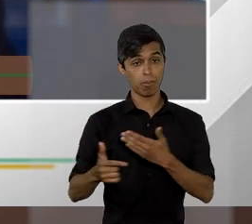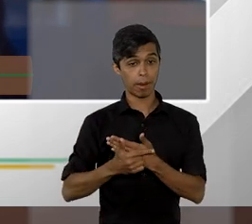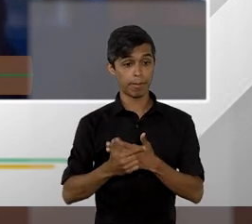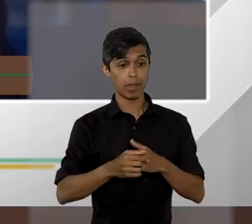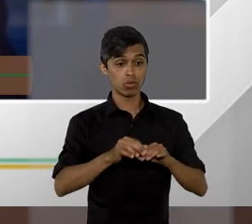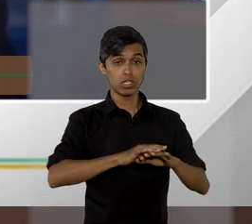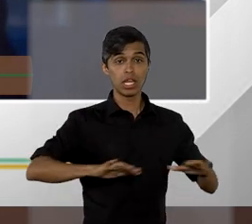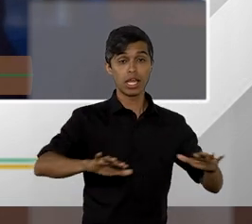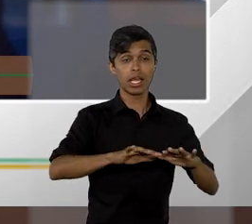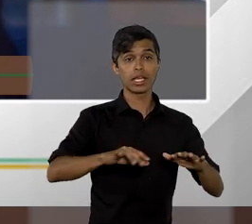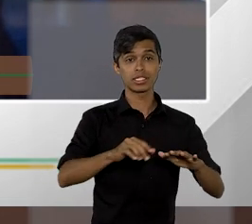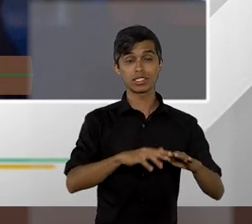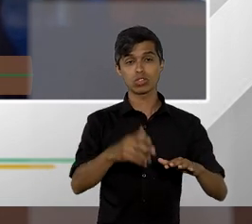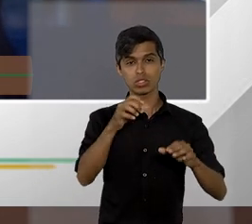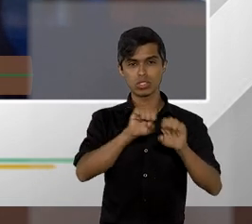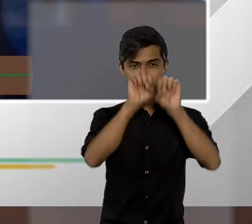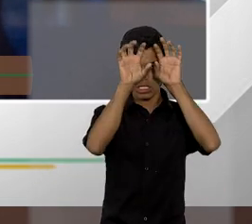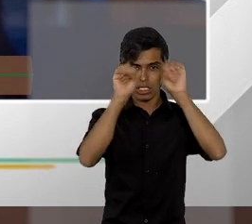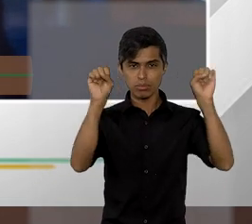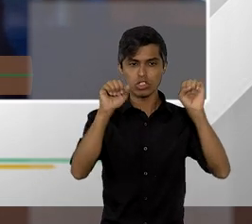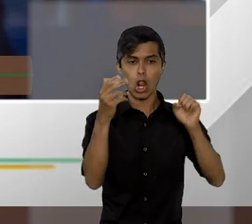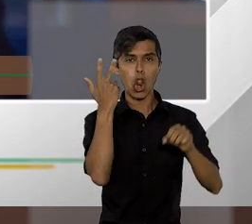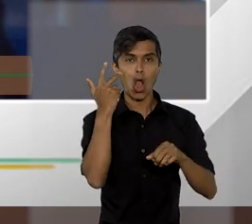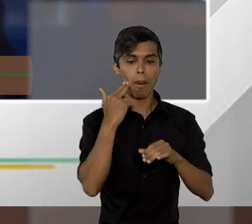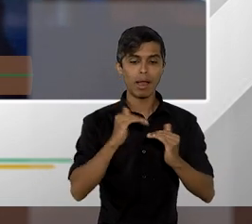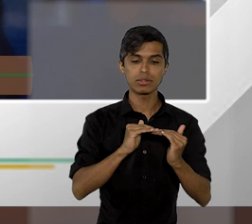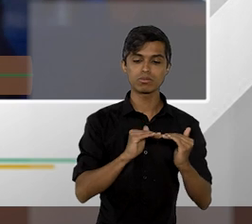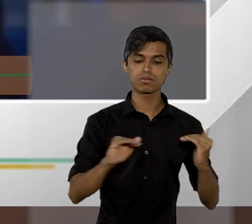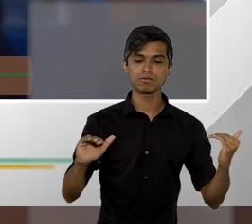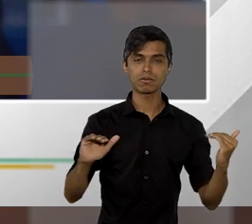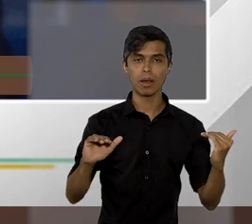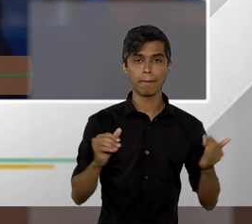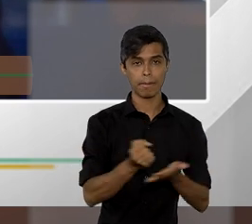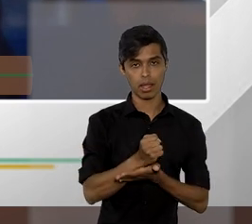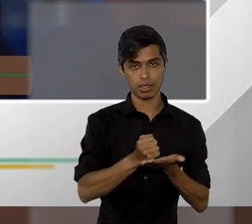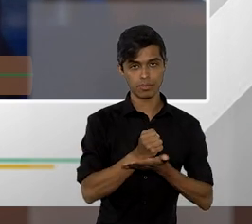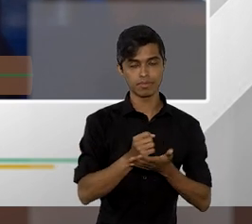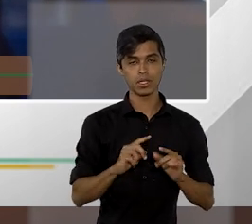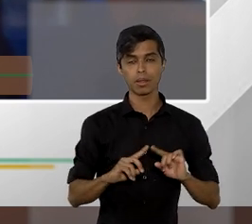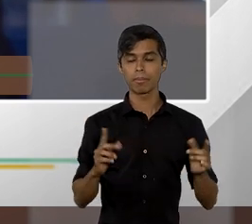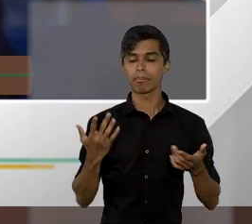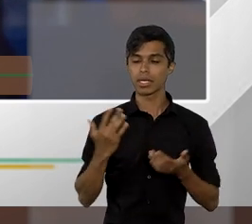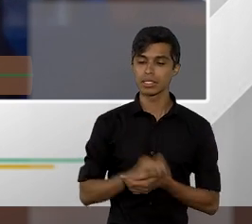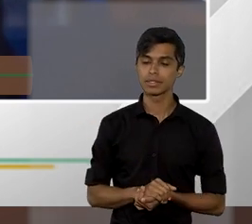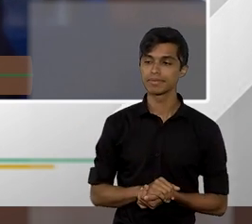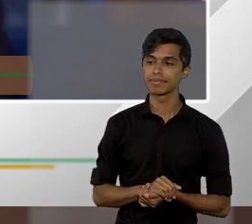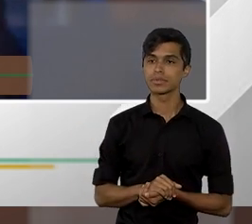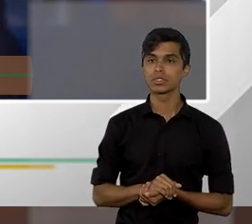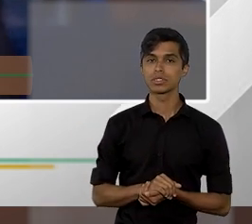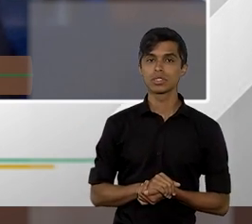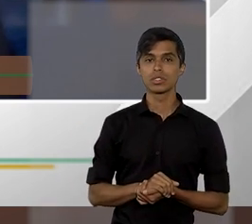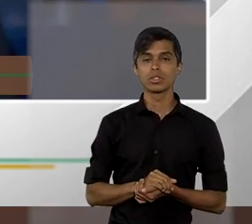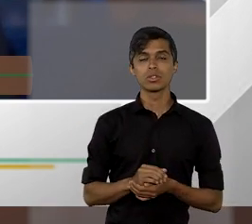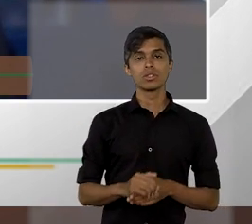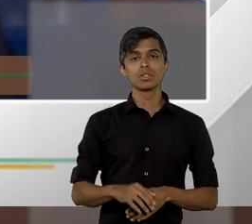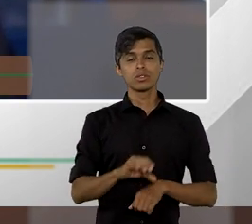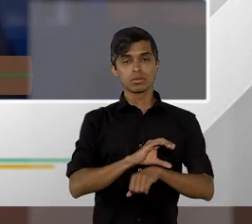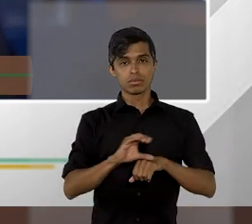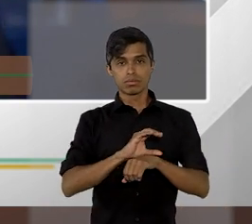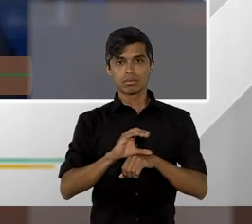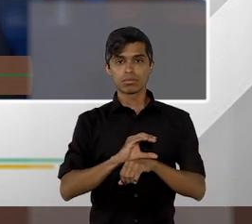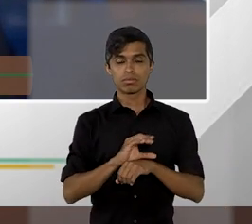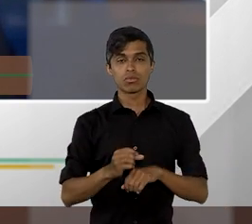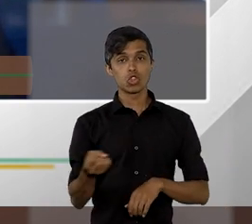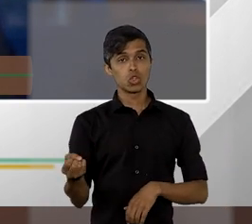ordinárias. Então, a criação, pelo constituinte derivado de um novo